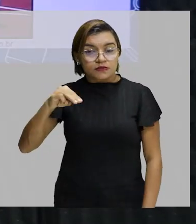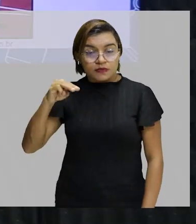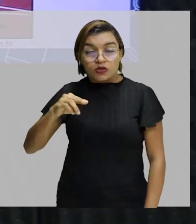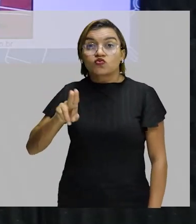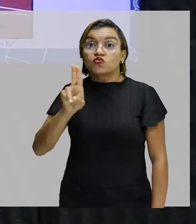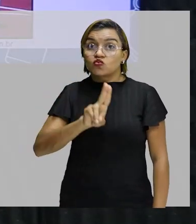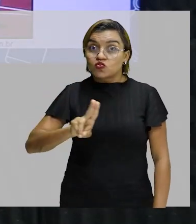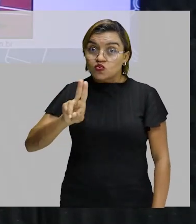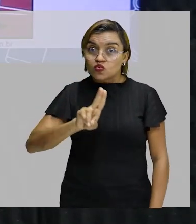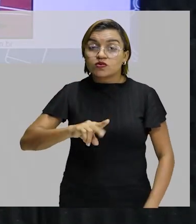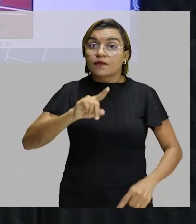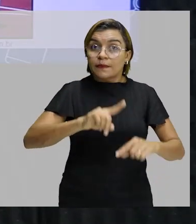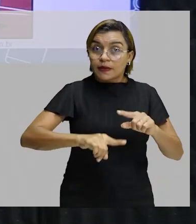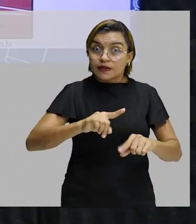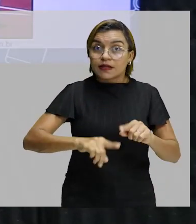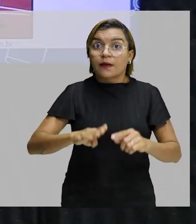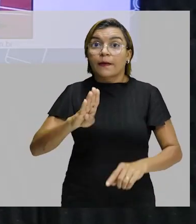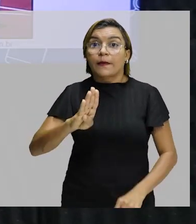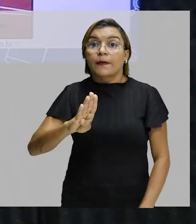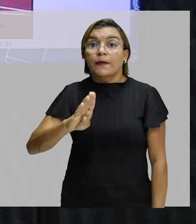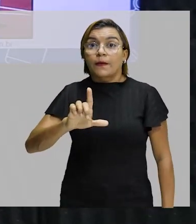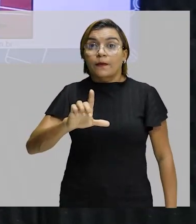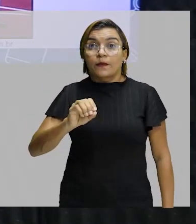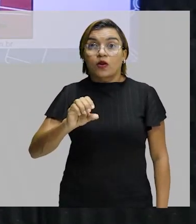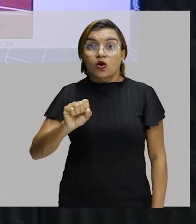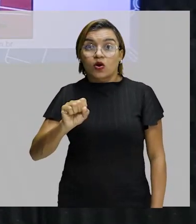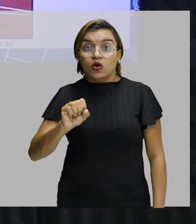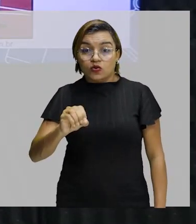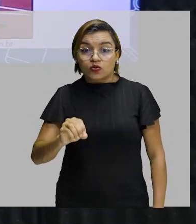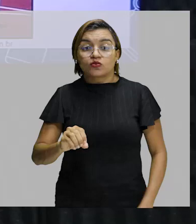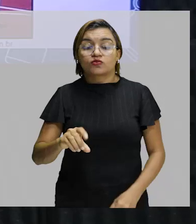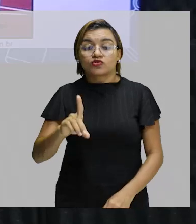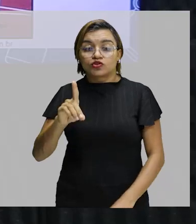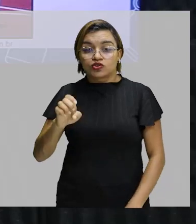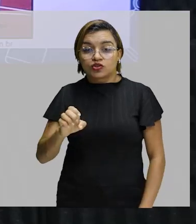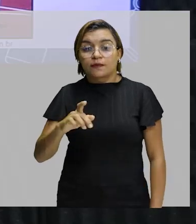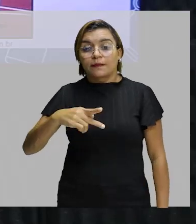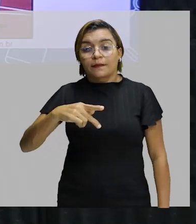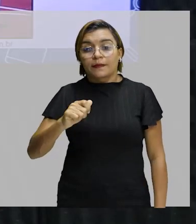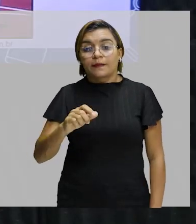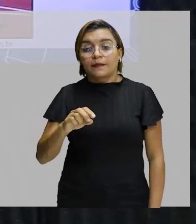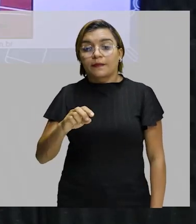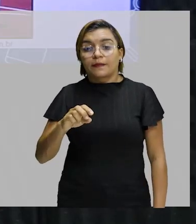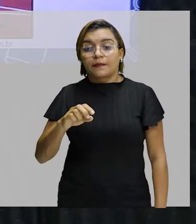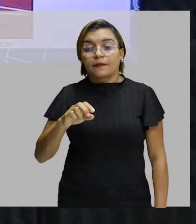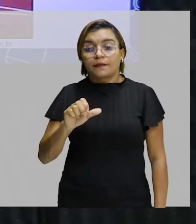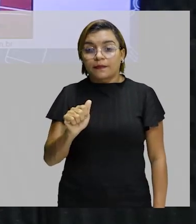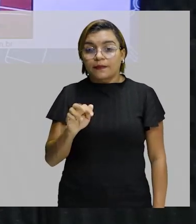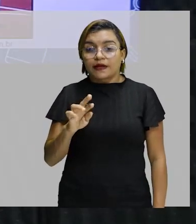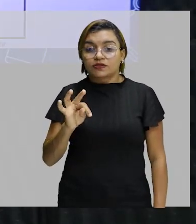o bloco de partida para realizar sua saída. Eles saem dessa posição de 4 apoios.